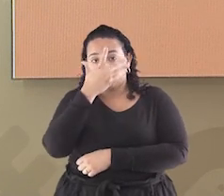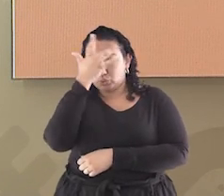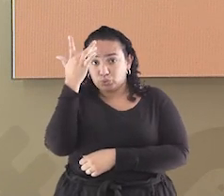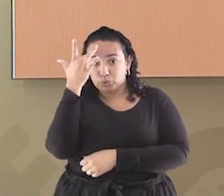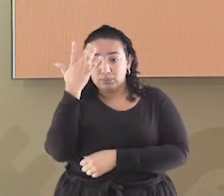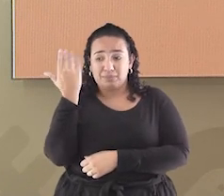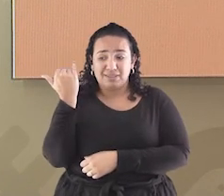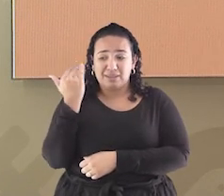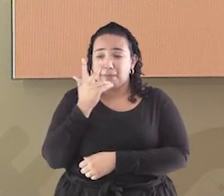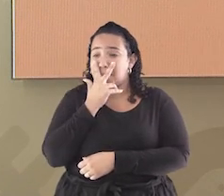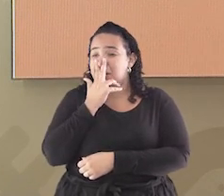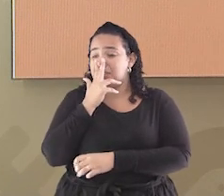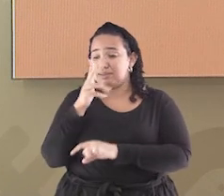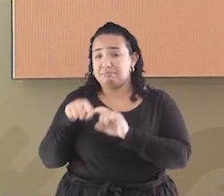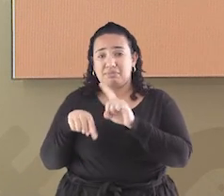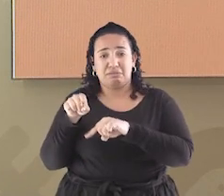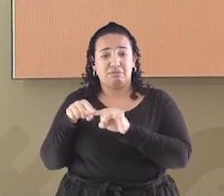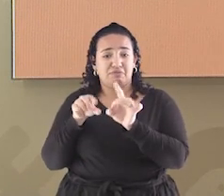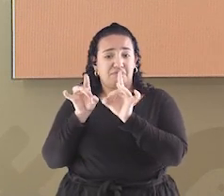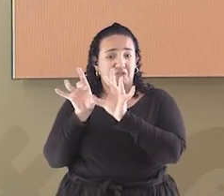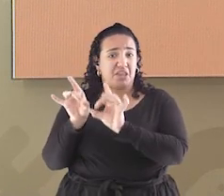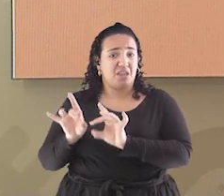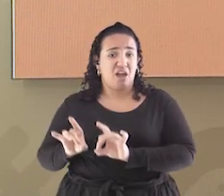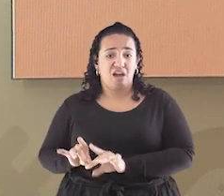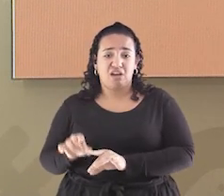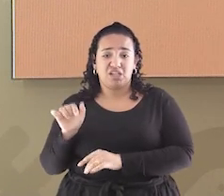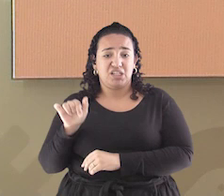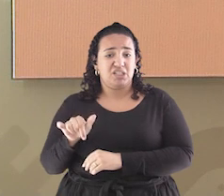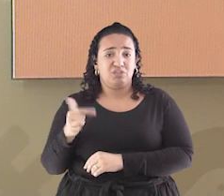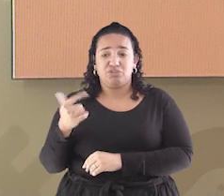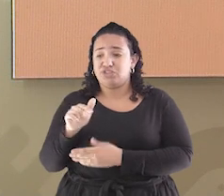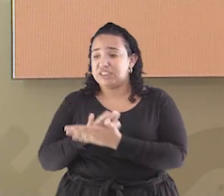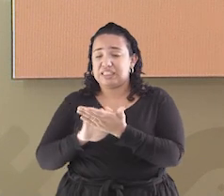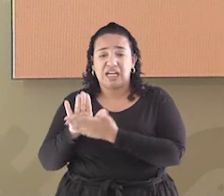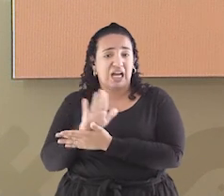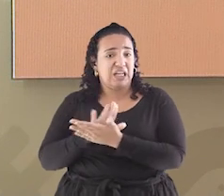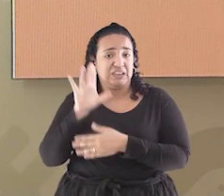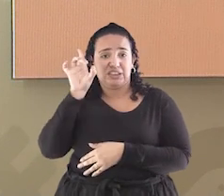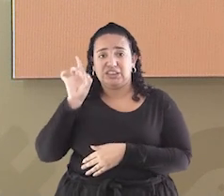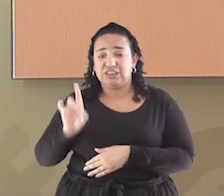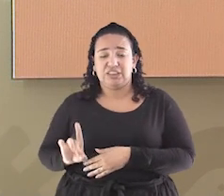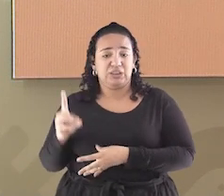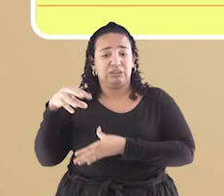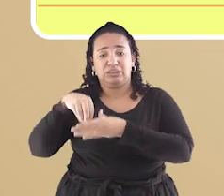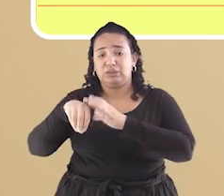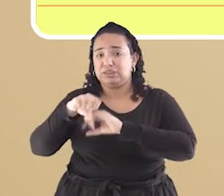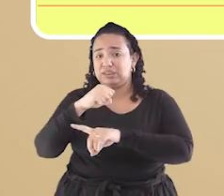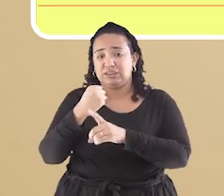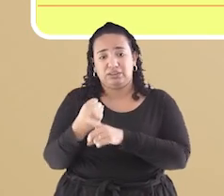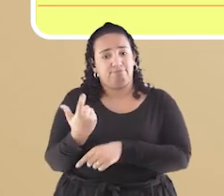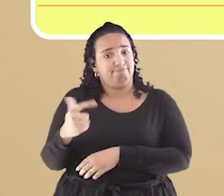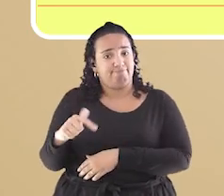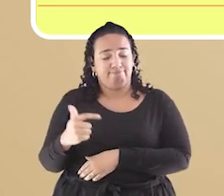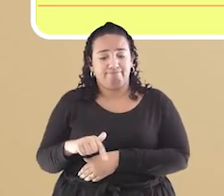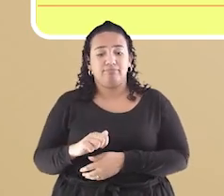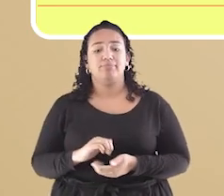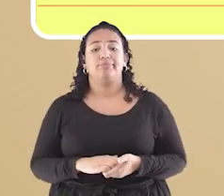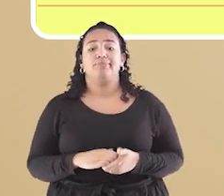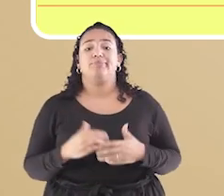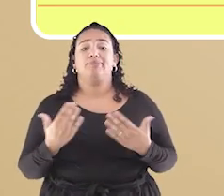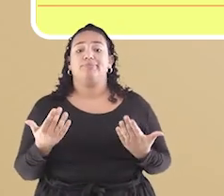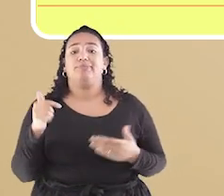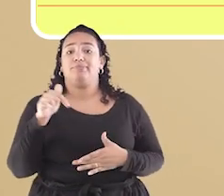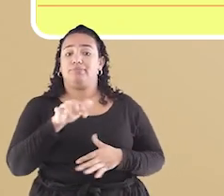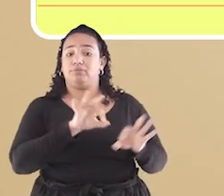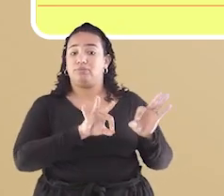vistas como mercadorias, né? Que não tinham ali nenhuma condição de direito na sociedade. Existia nessa organização